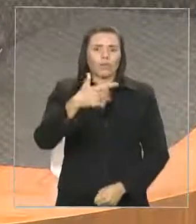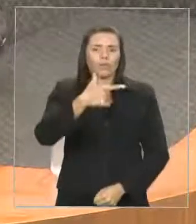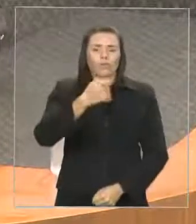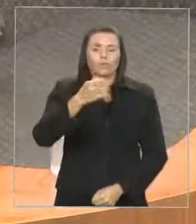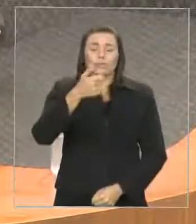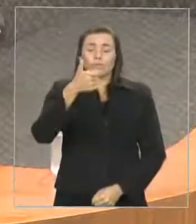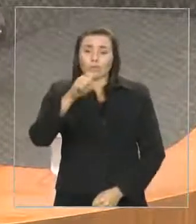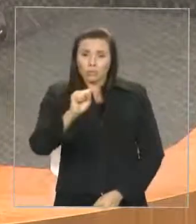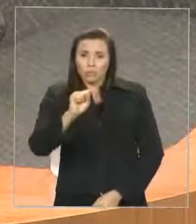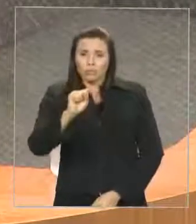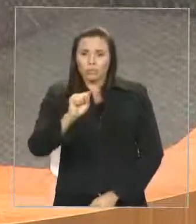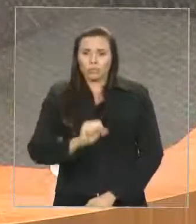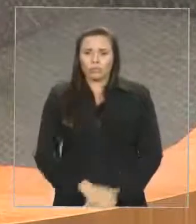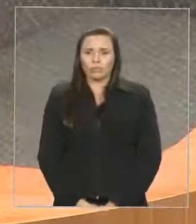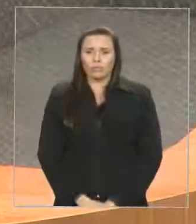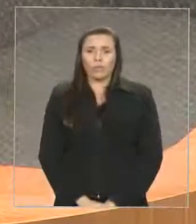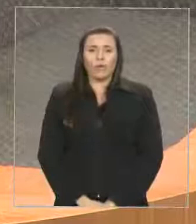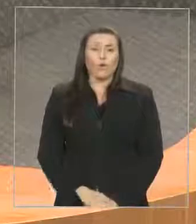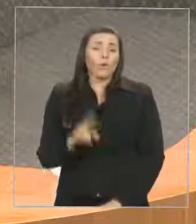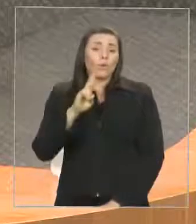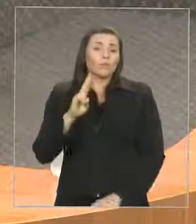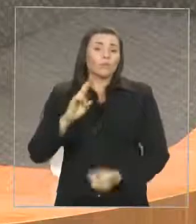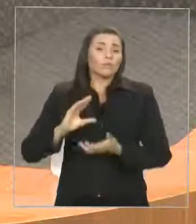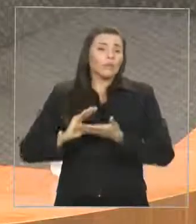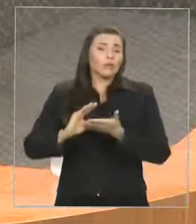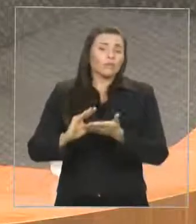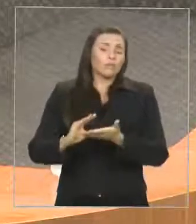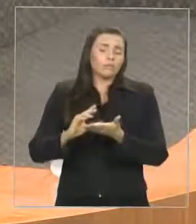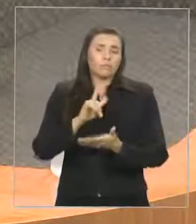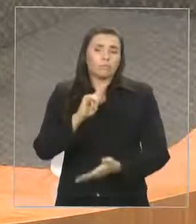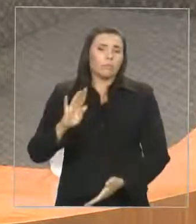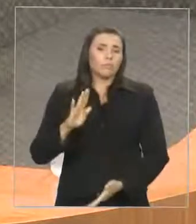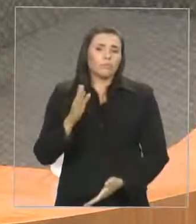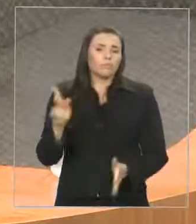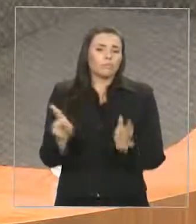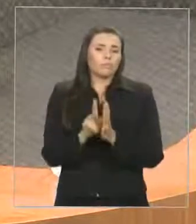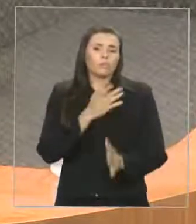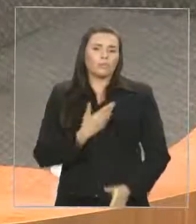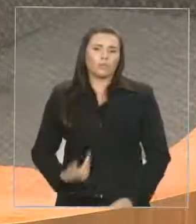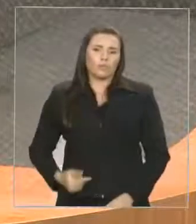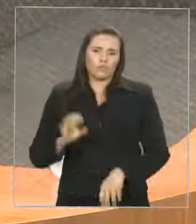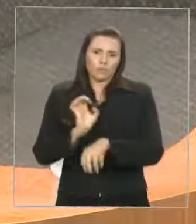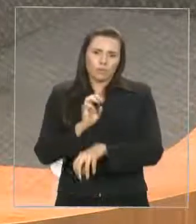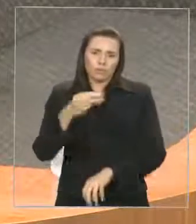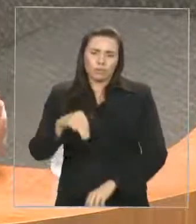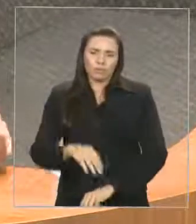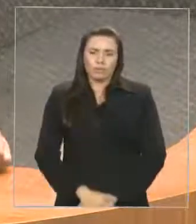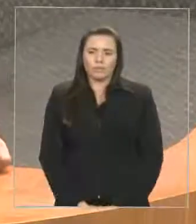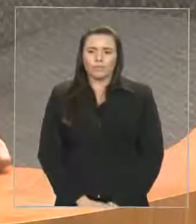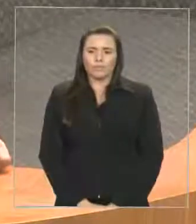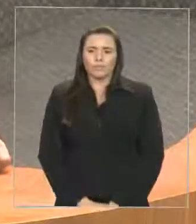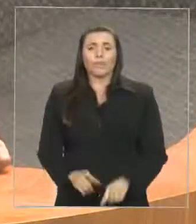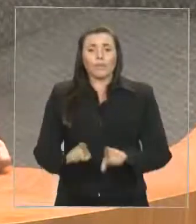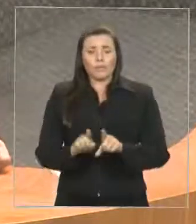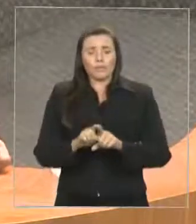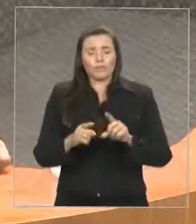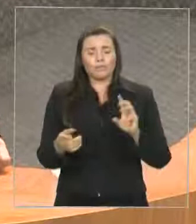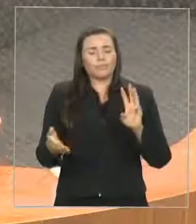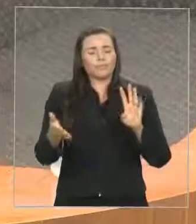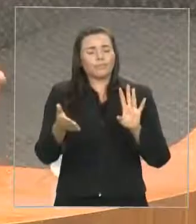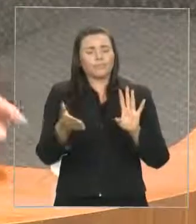Estado. O outro requerimento, 328, solicita ao Secretário de Educação do Estado